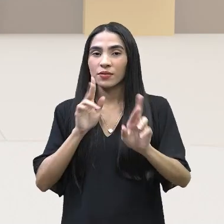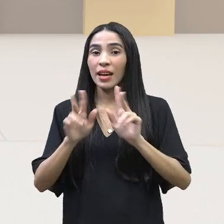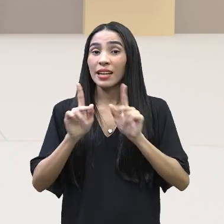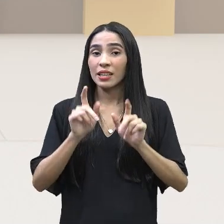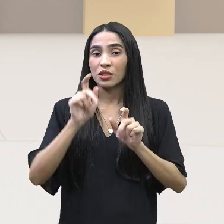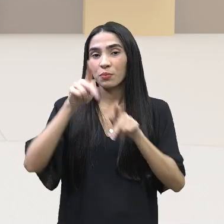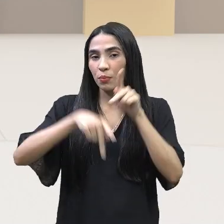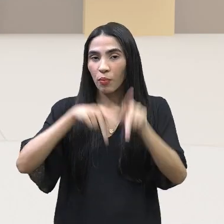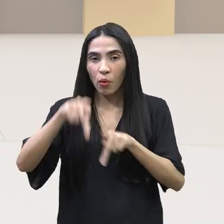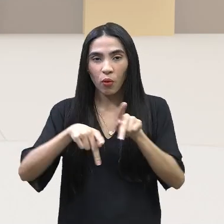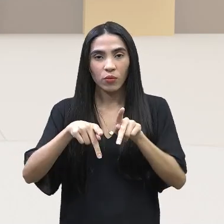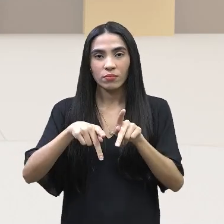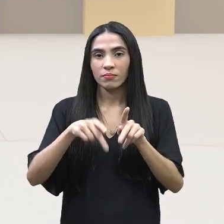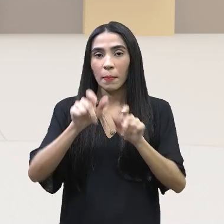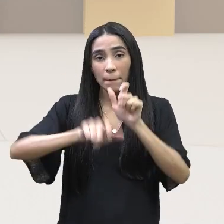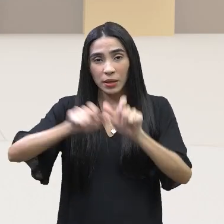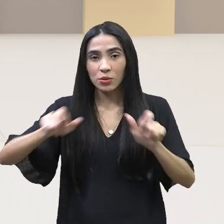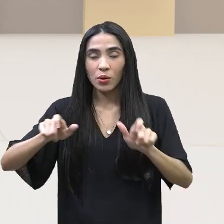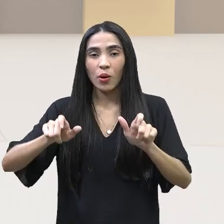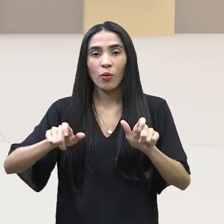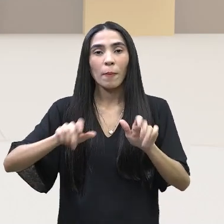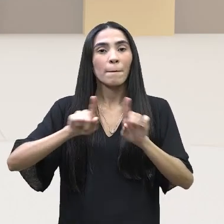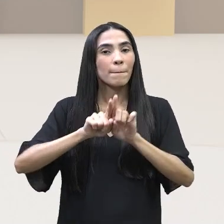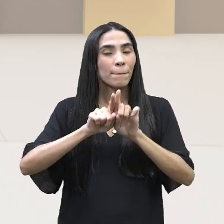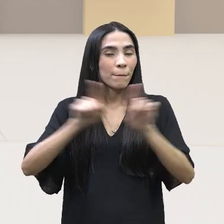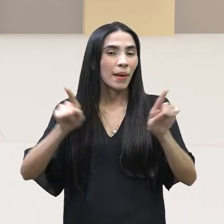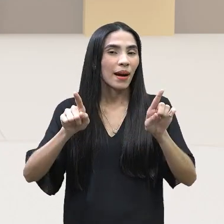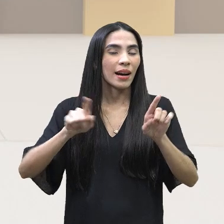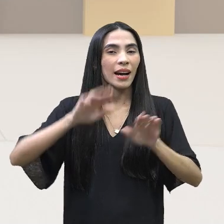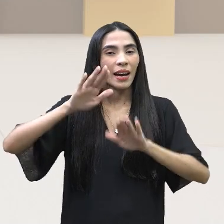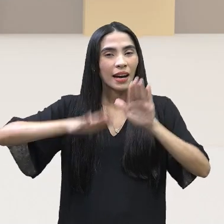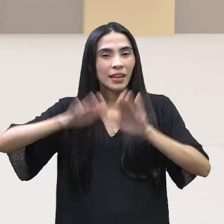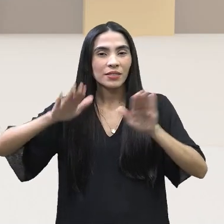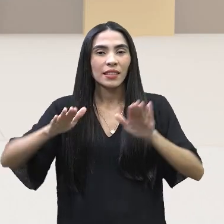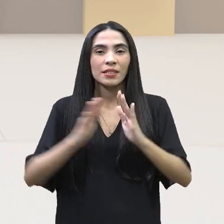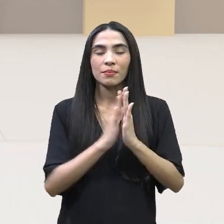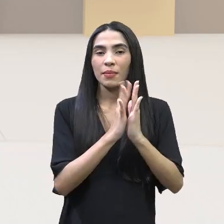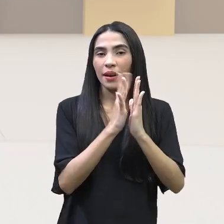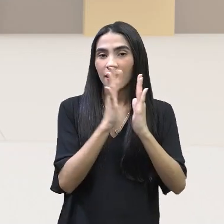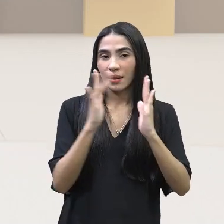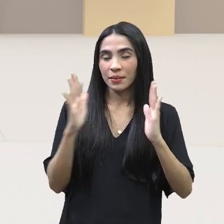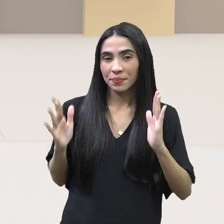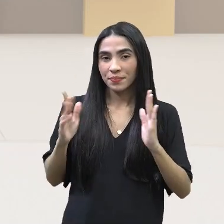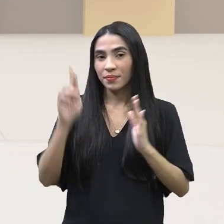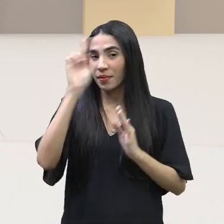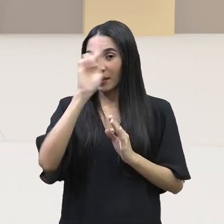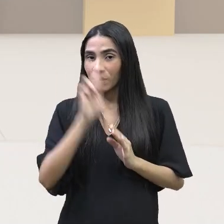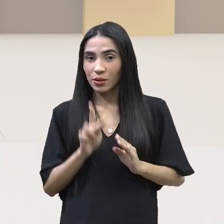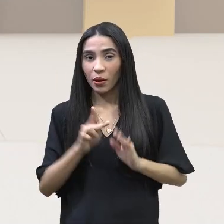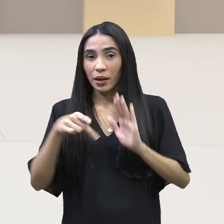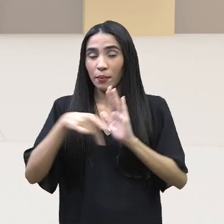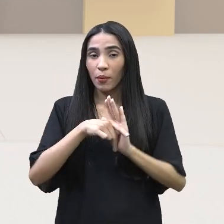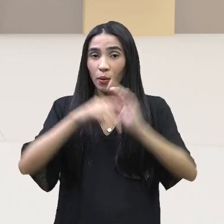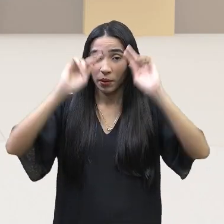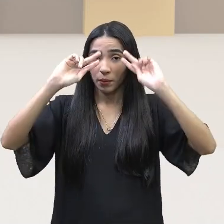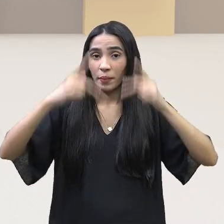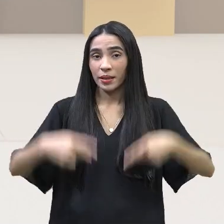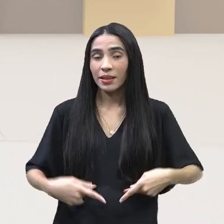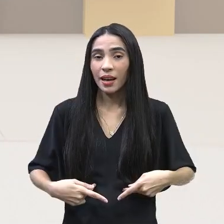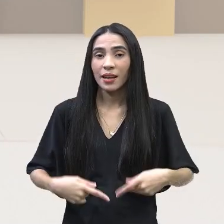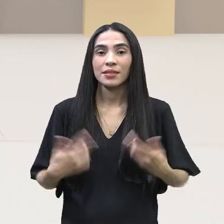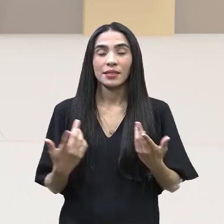não é verdade? E aí, só que muitas vezes ao longo da história, ao longo da história da humanidade,